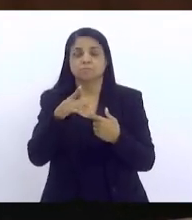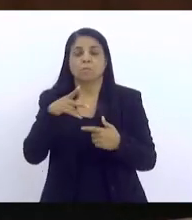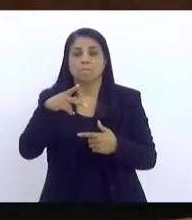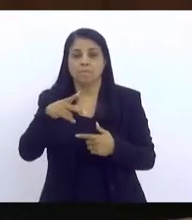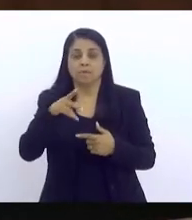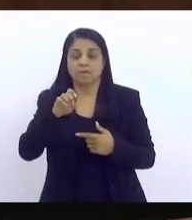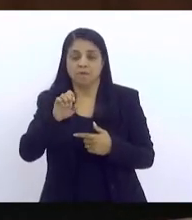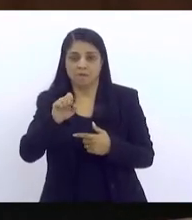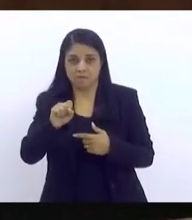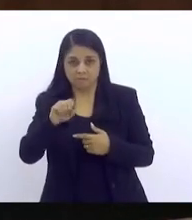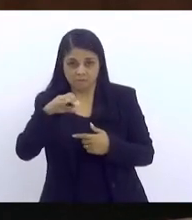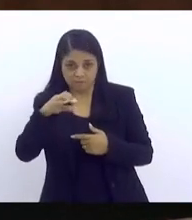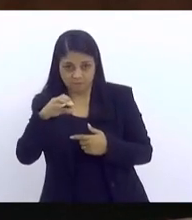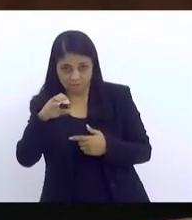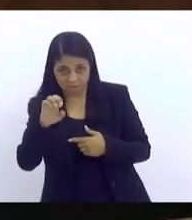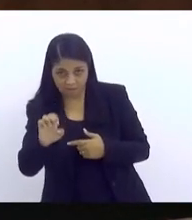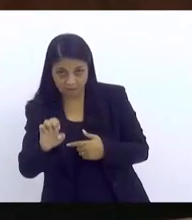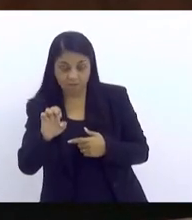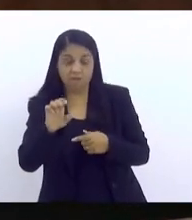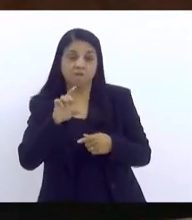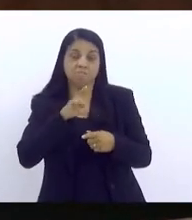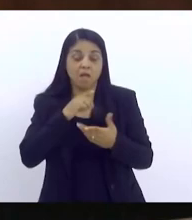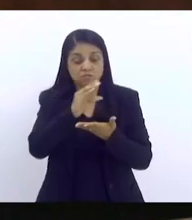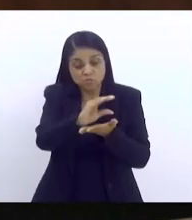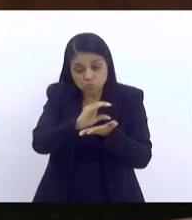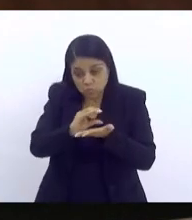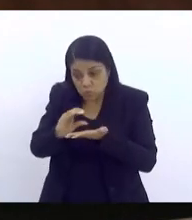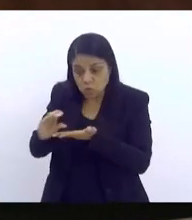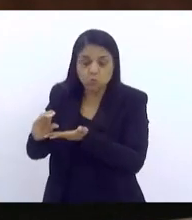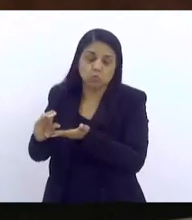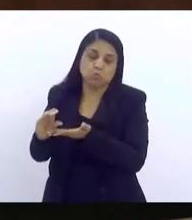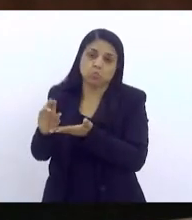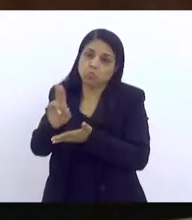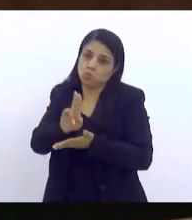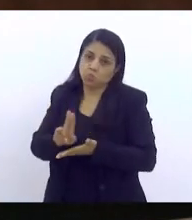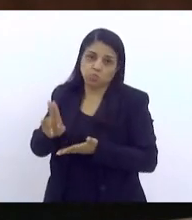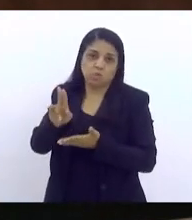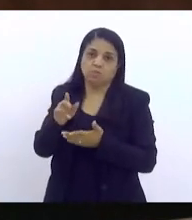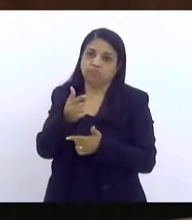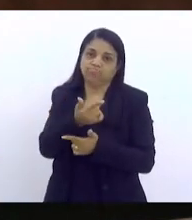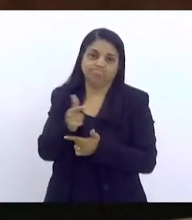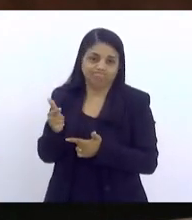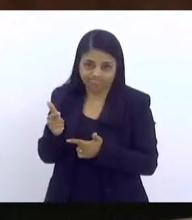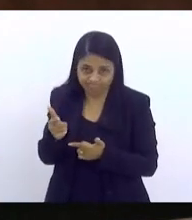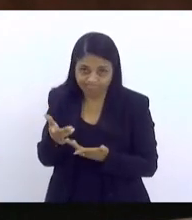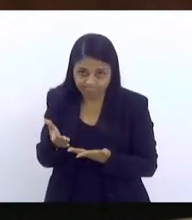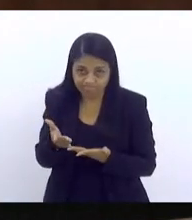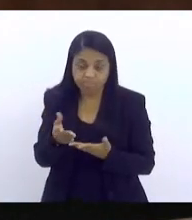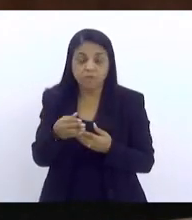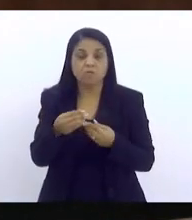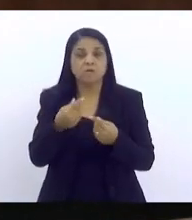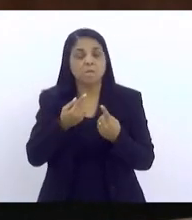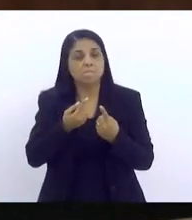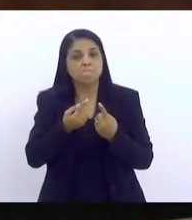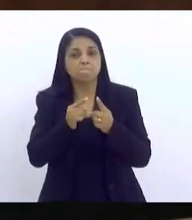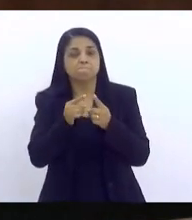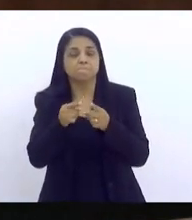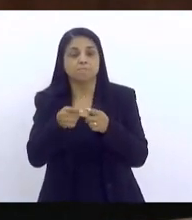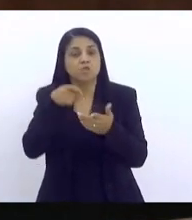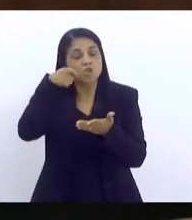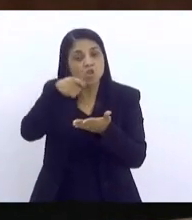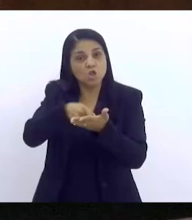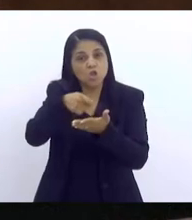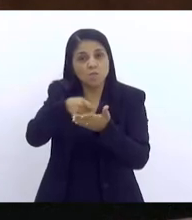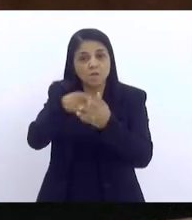mas esse recurso, muitas vezes, ele não é utilizado como deve ser. E aí, eu queria provocar no sentido de que cobrasse